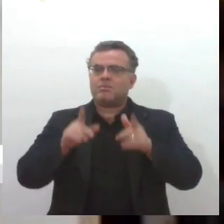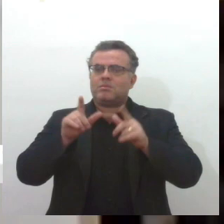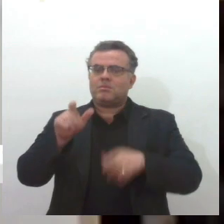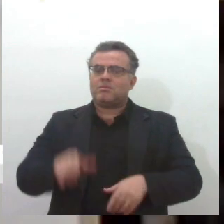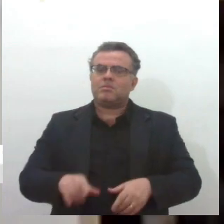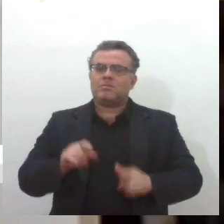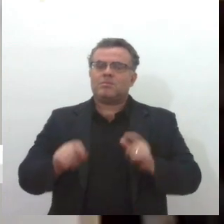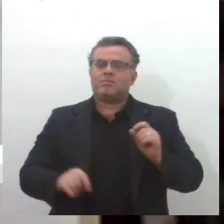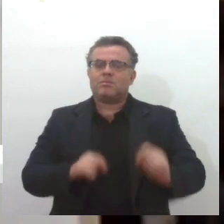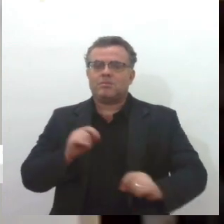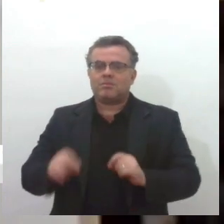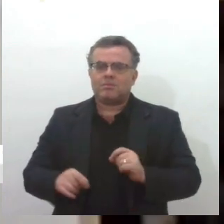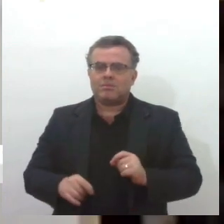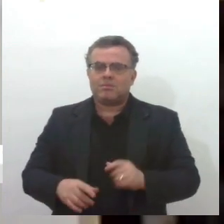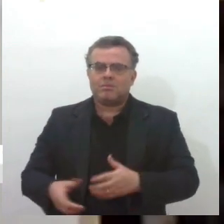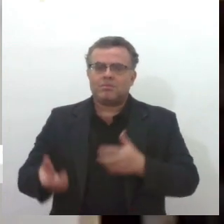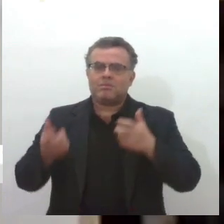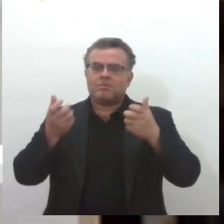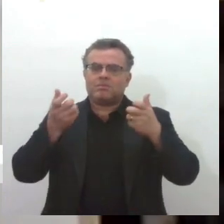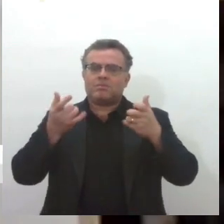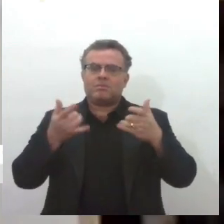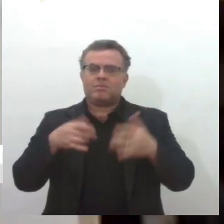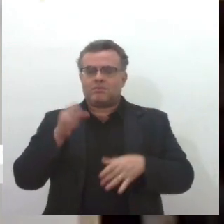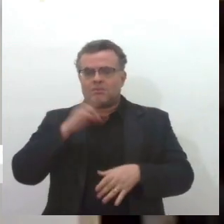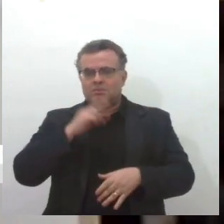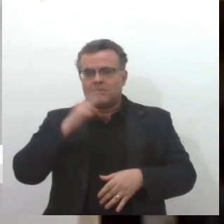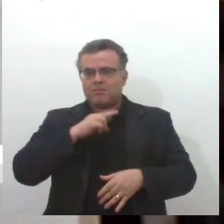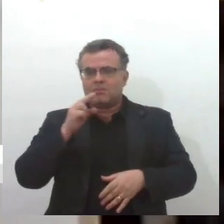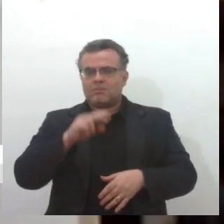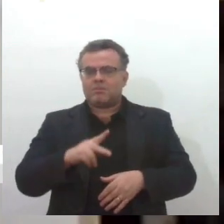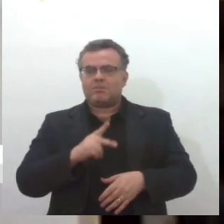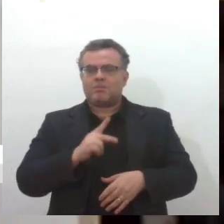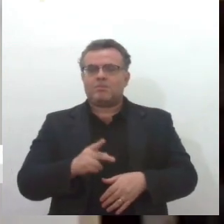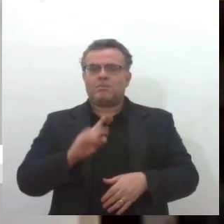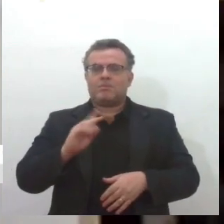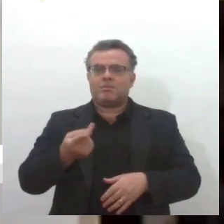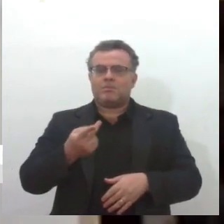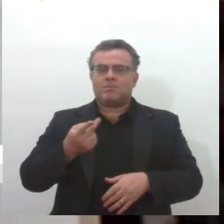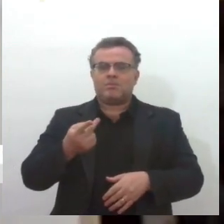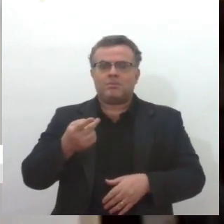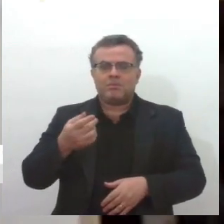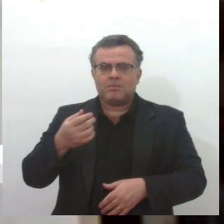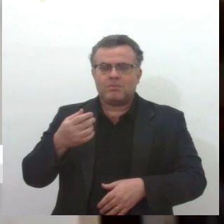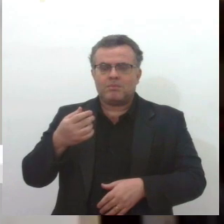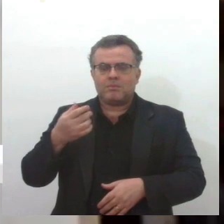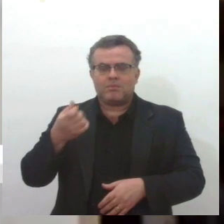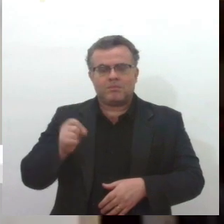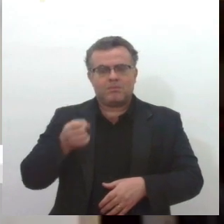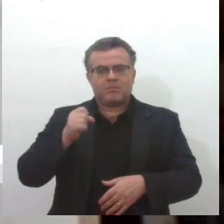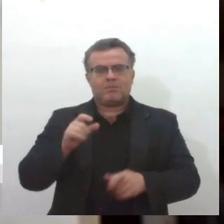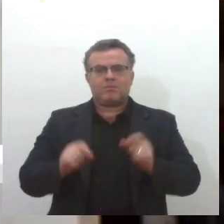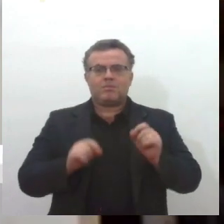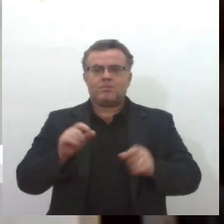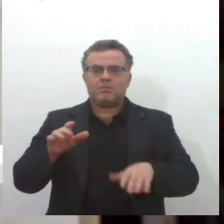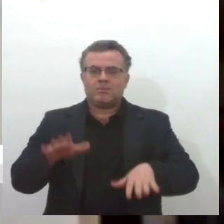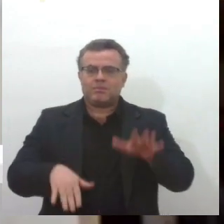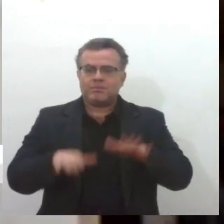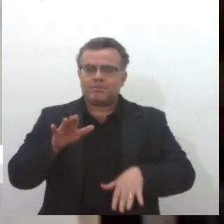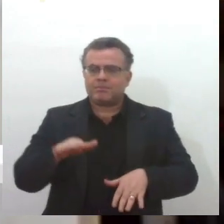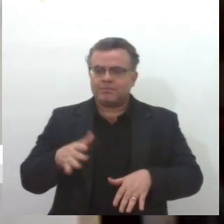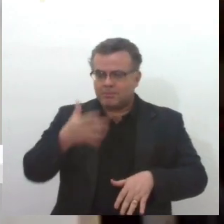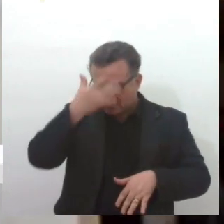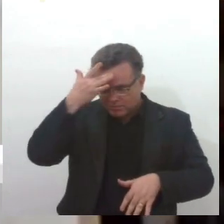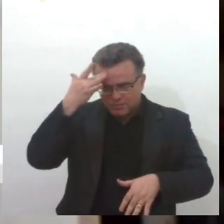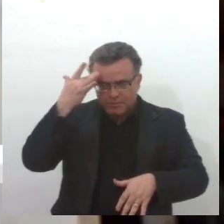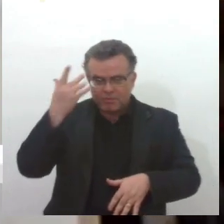comandei o grupamento de socorros e emergências, que é responsável pelo APH do Estado, no âmbito do corpo de bombeiros, algumas vezes, algumas pessoas de